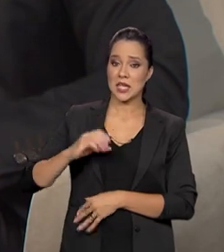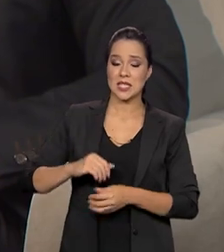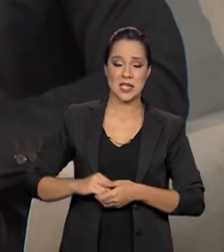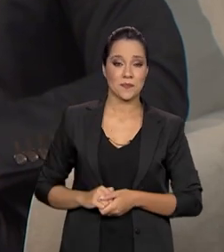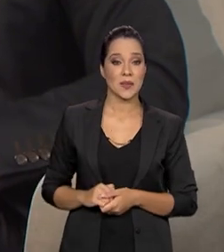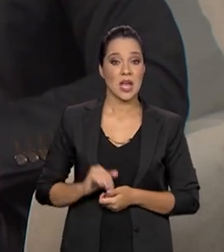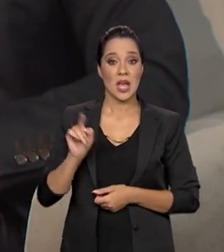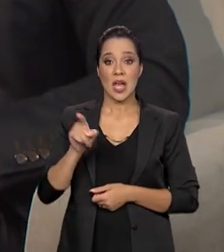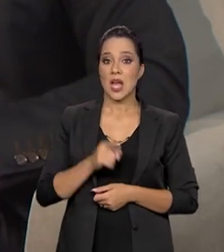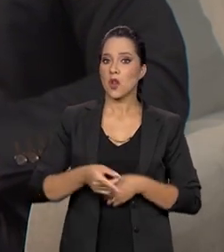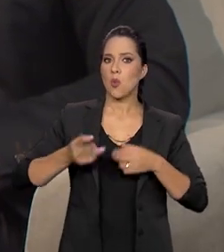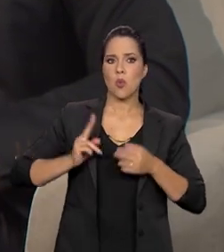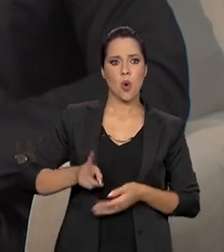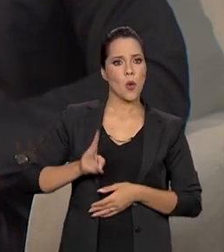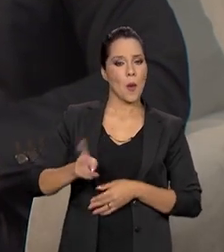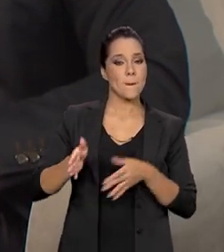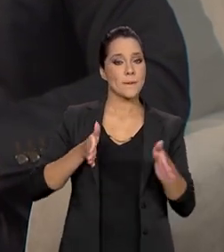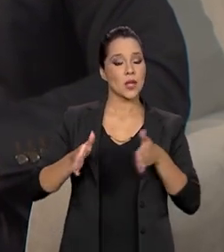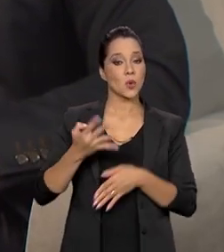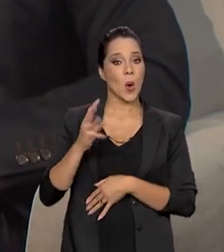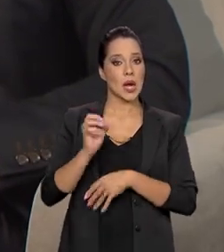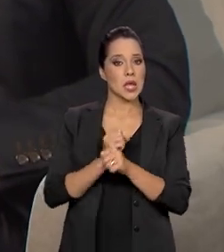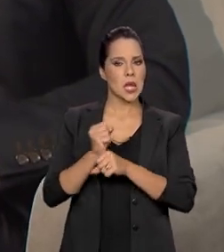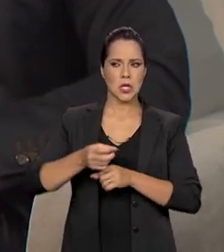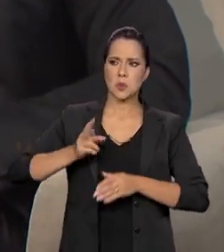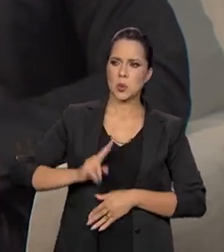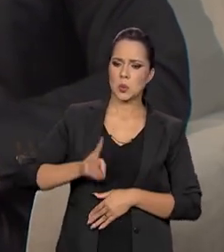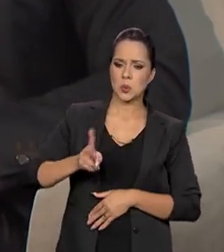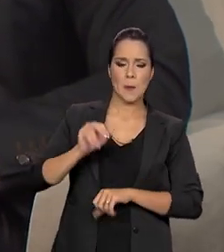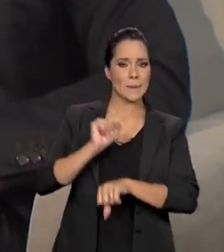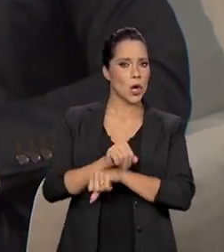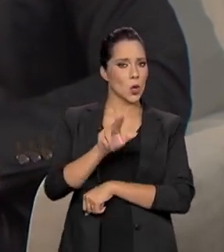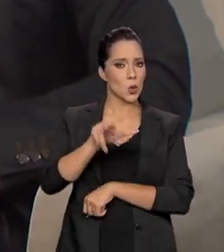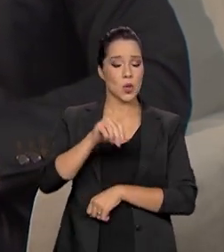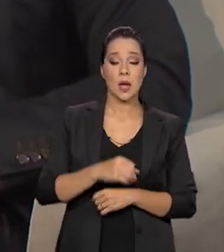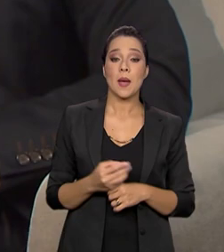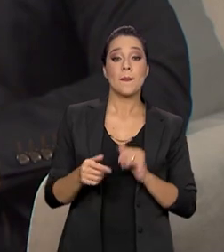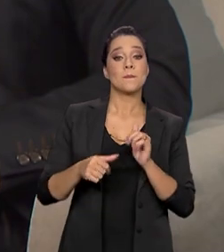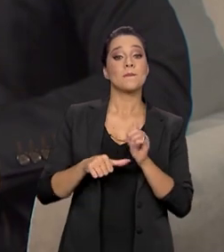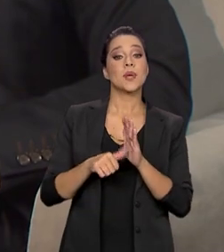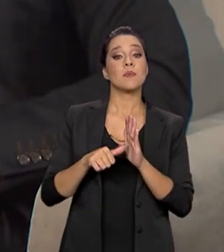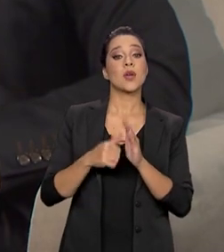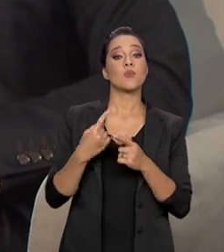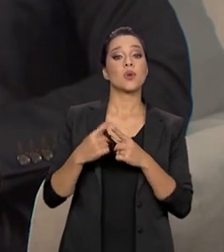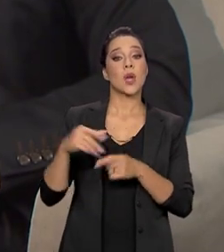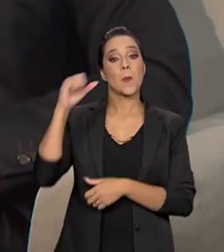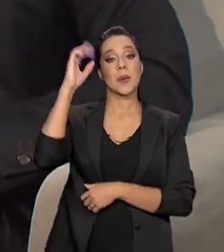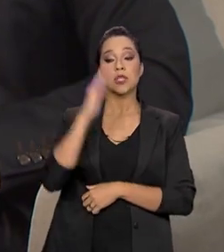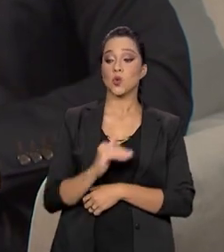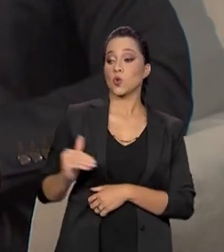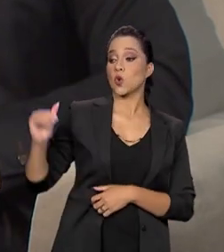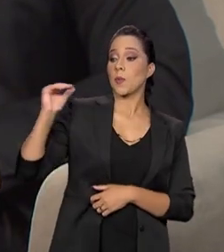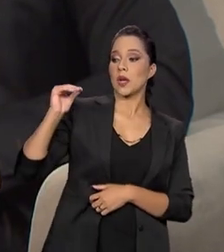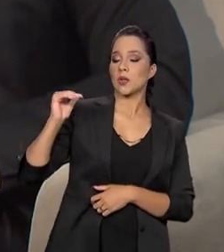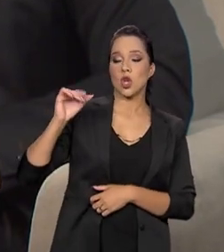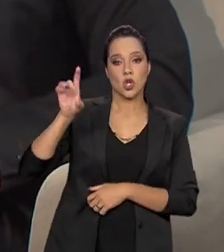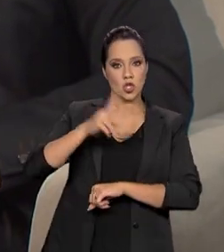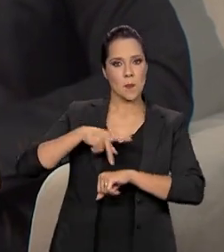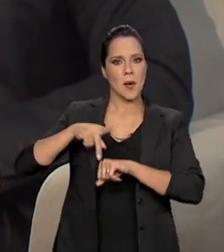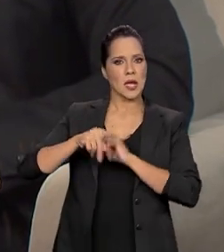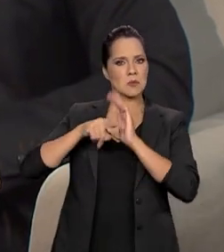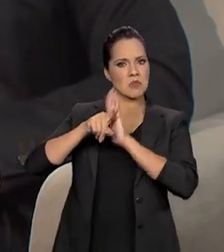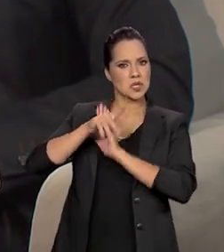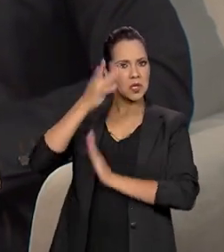Ele foi ininterrupto durante 40 anos. Primeiro porque traz a soberania do Brasil, é que só os países que fazem pesquisa de